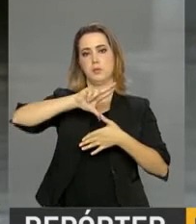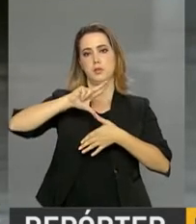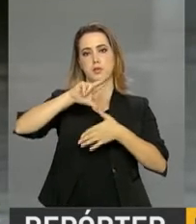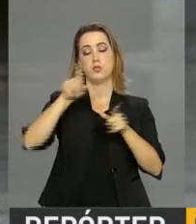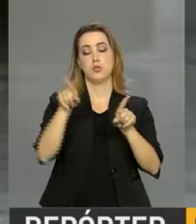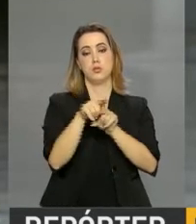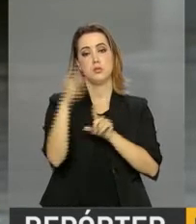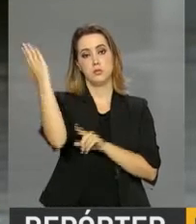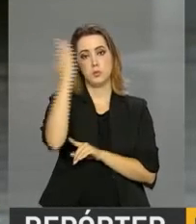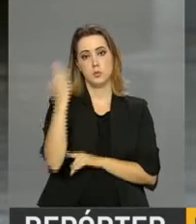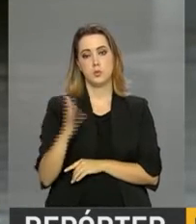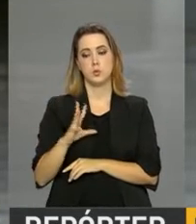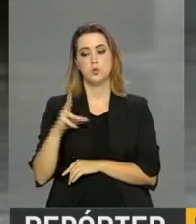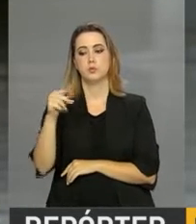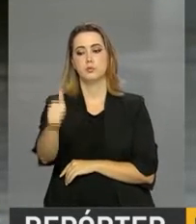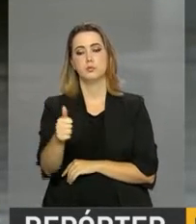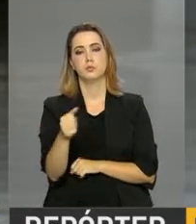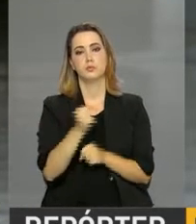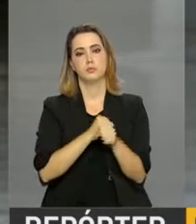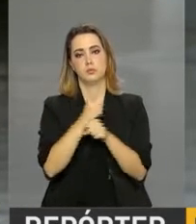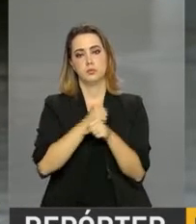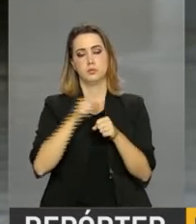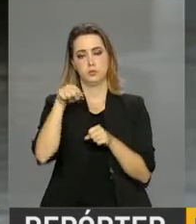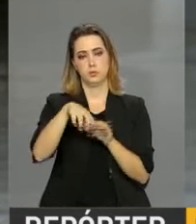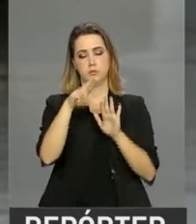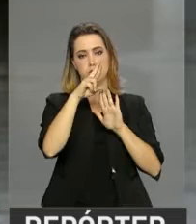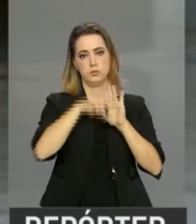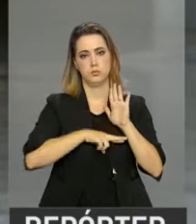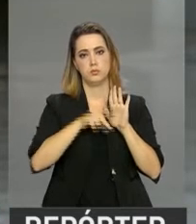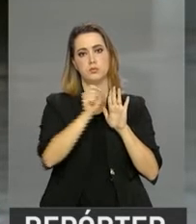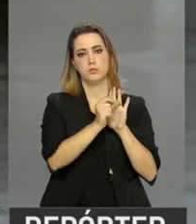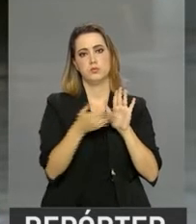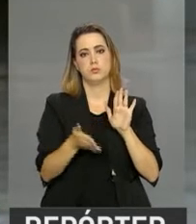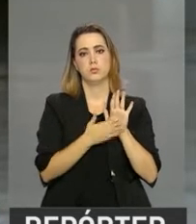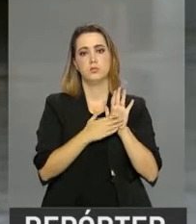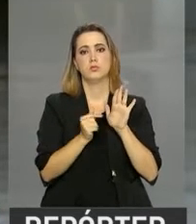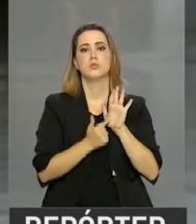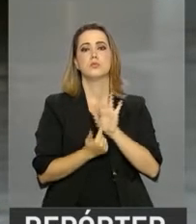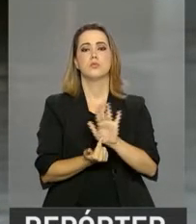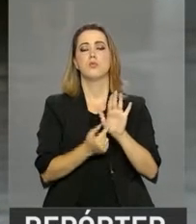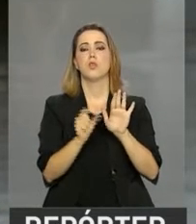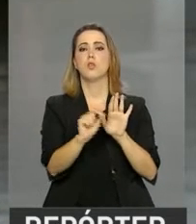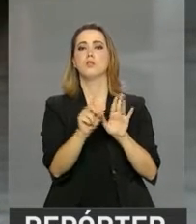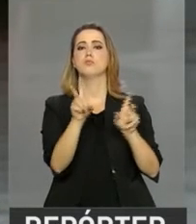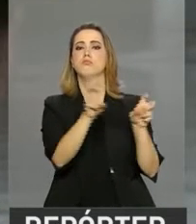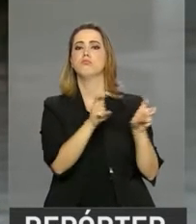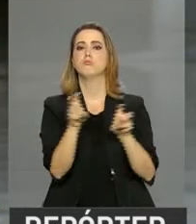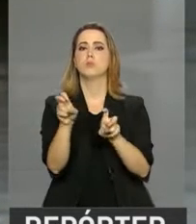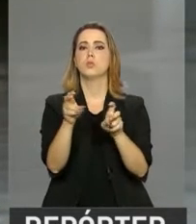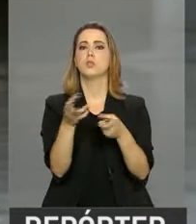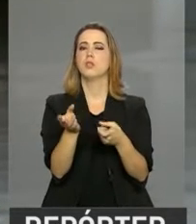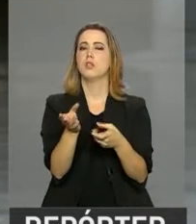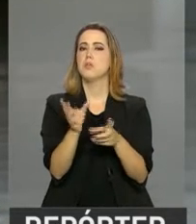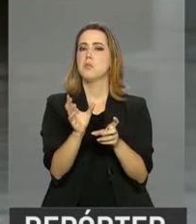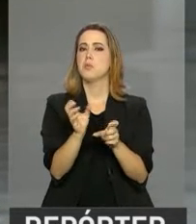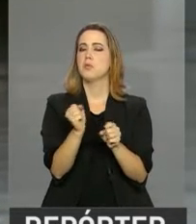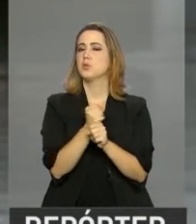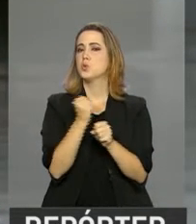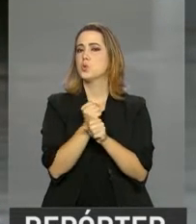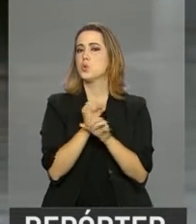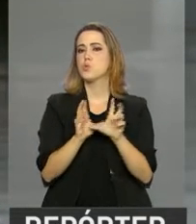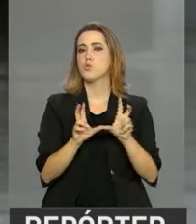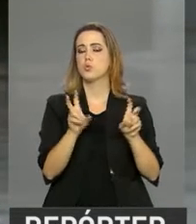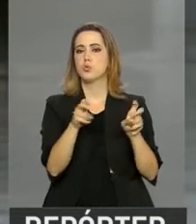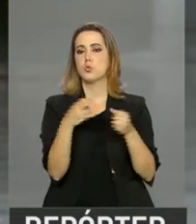durante todo o ano. Neste relatório, o Fundo Monetário Internacional aborda questões estruturais da economia